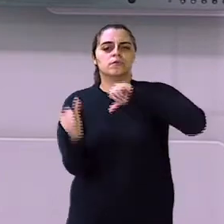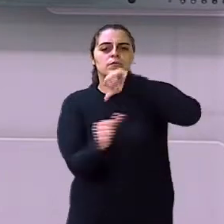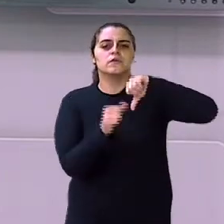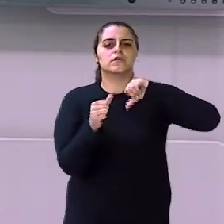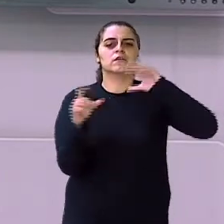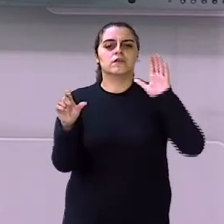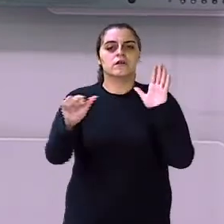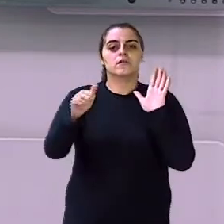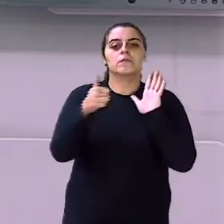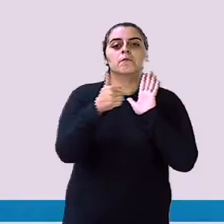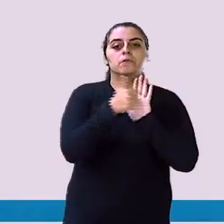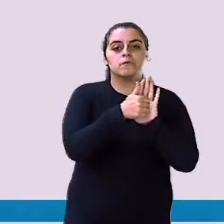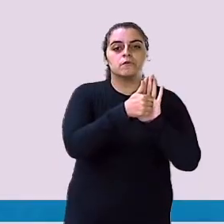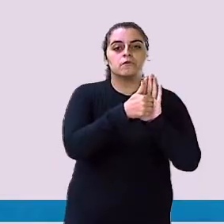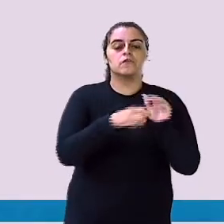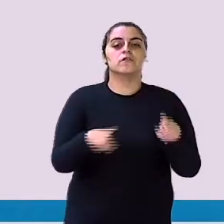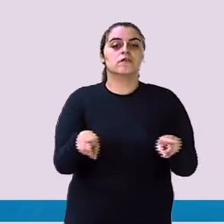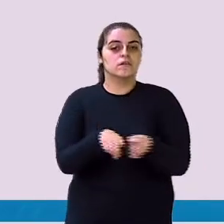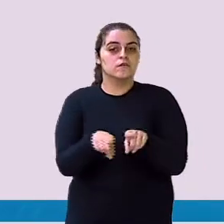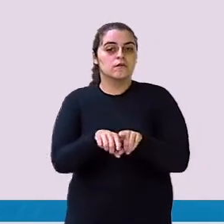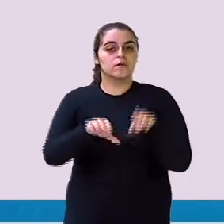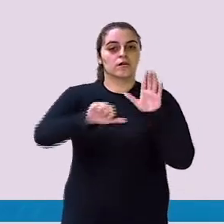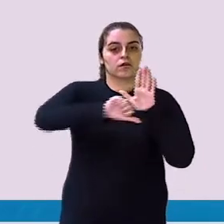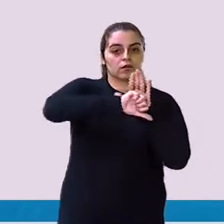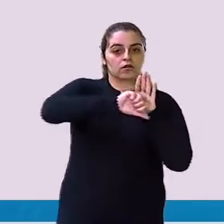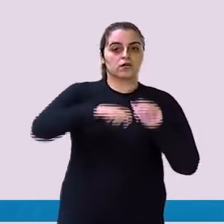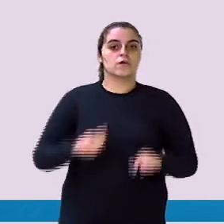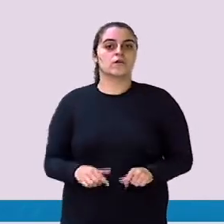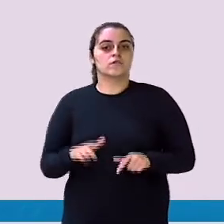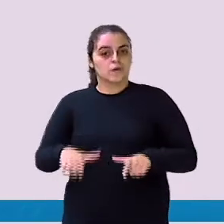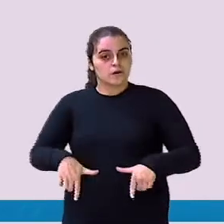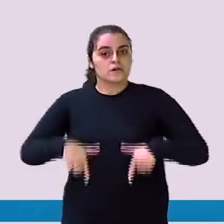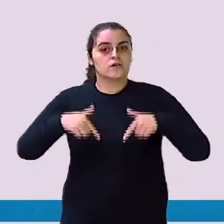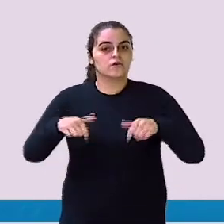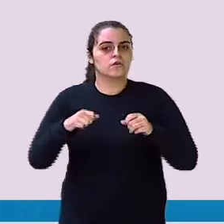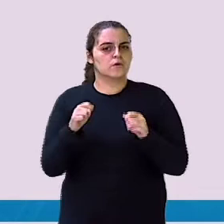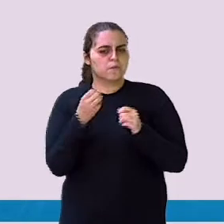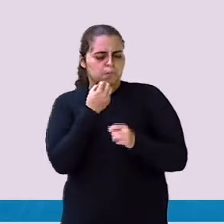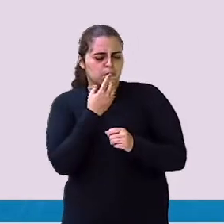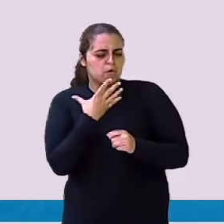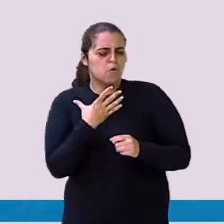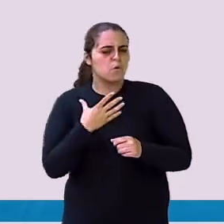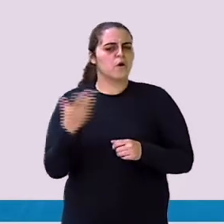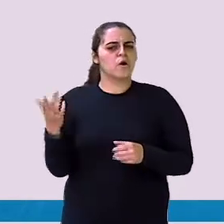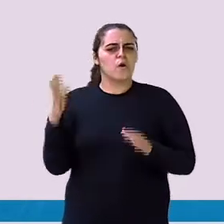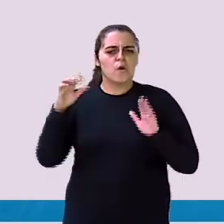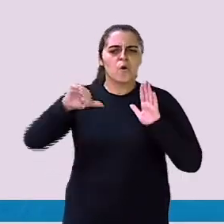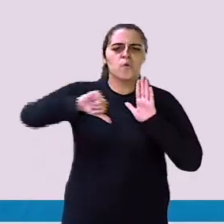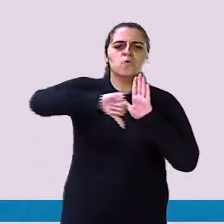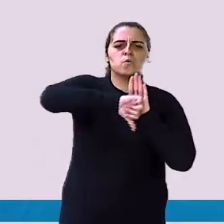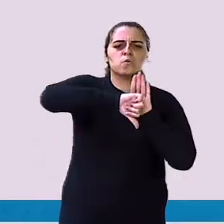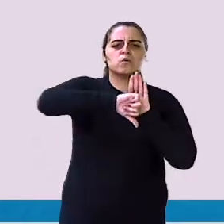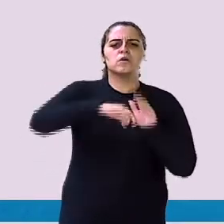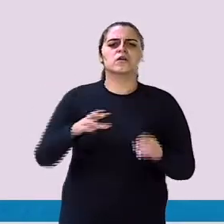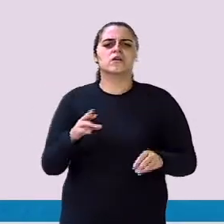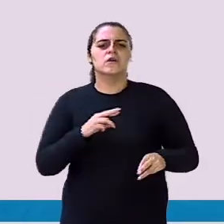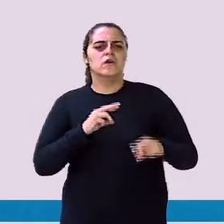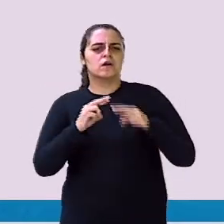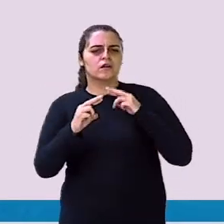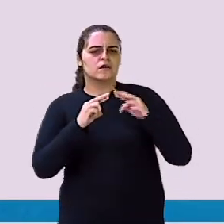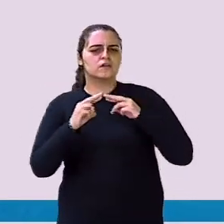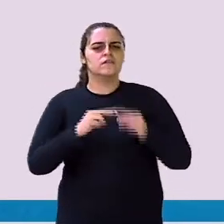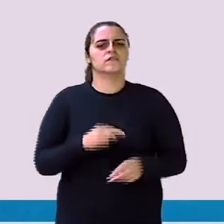negativos, o que eles são? São as atitudes boas ou ruins que tomamos com relação